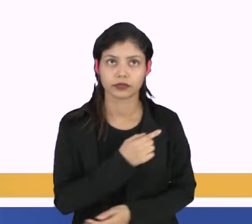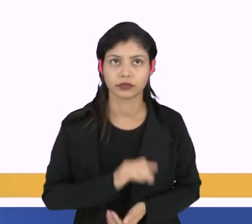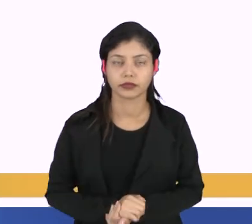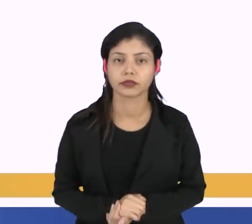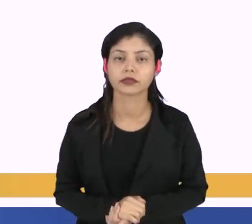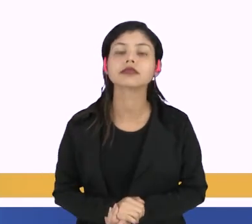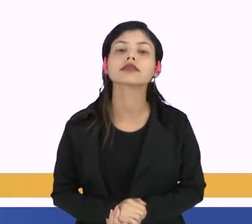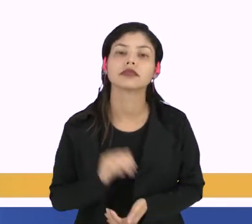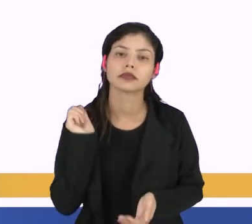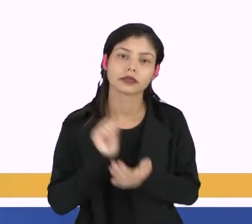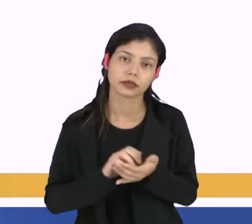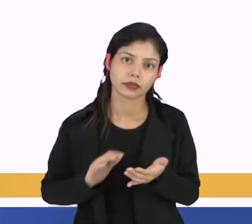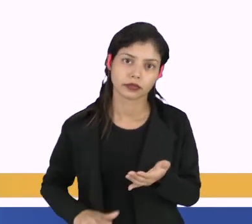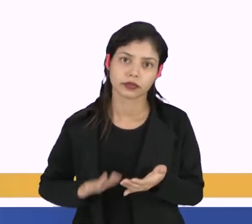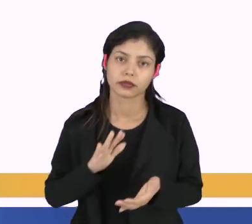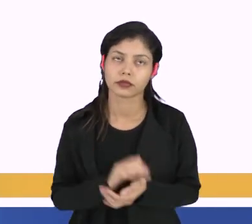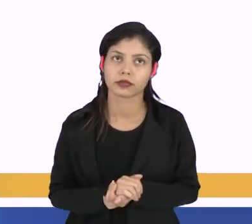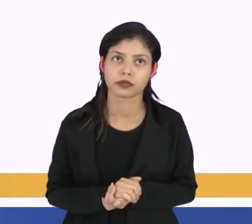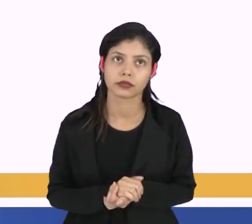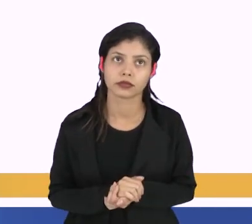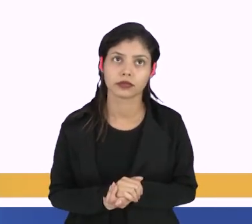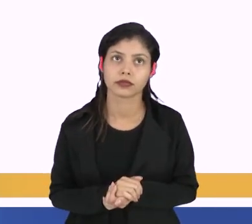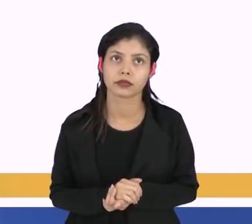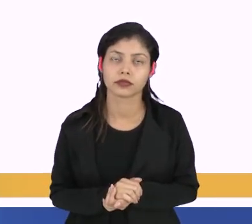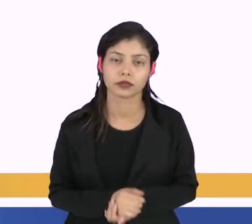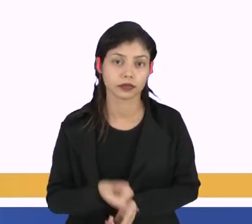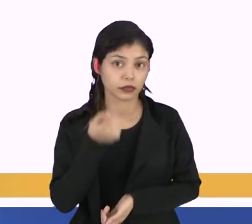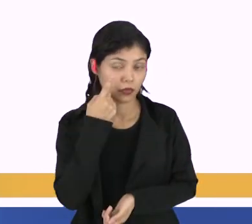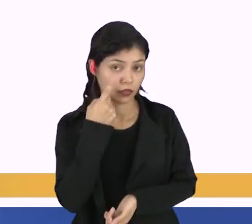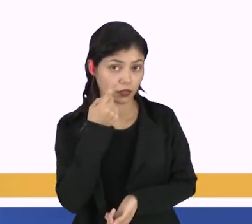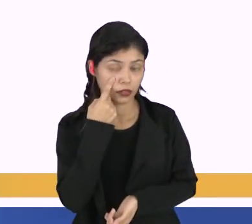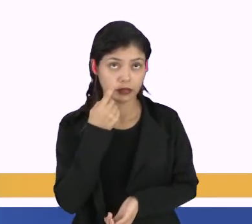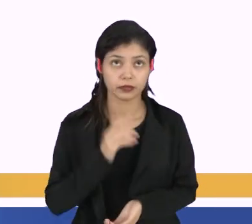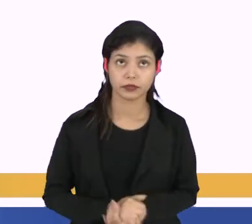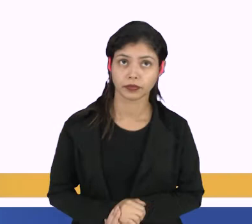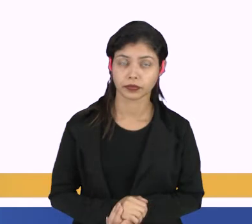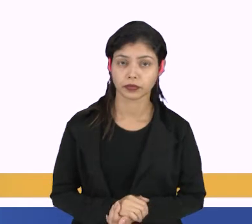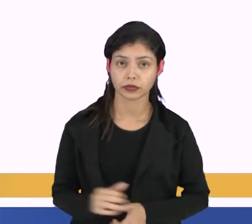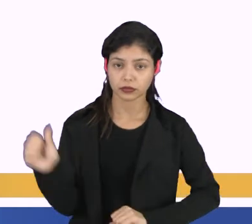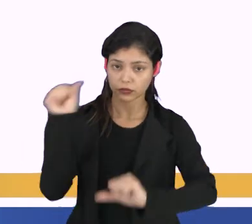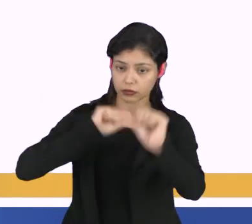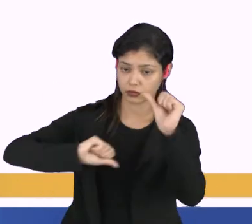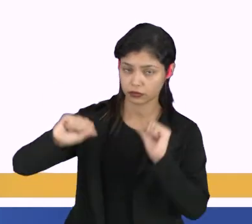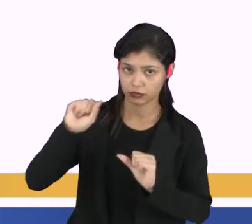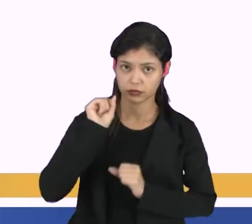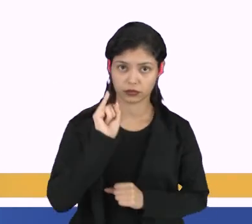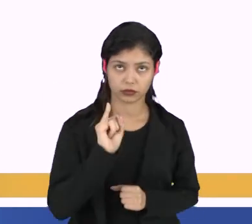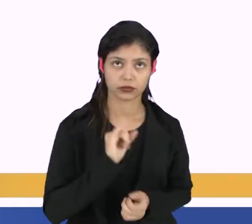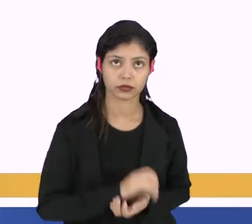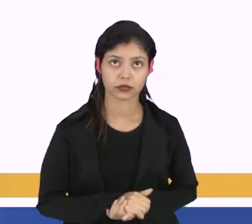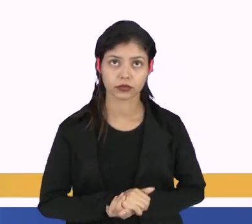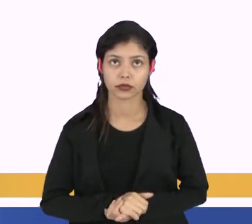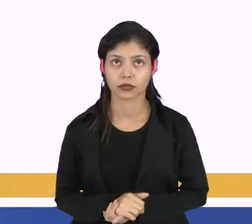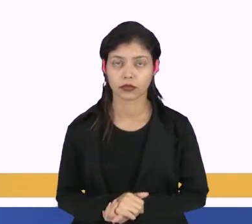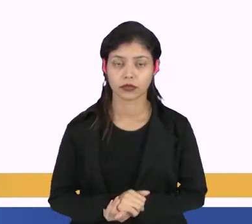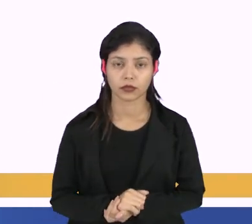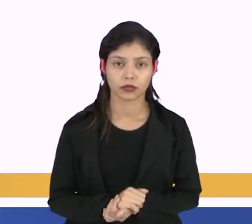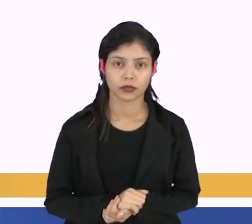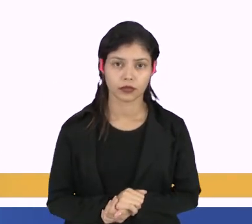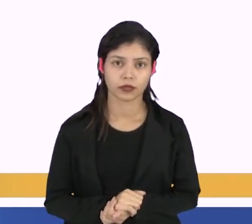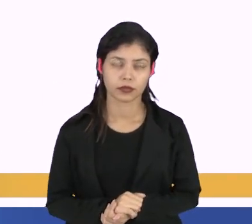exercitando, aliás, vamos observar a inversa de se isso acontece. Então